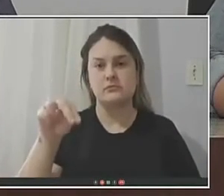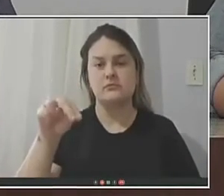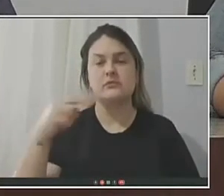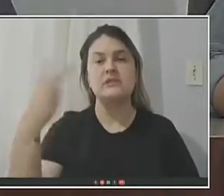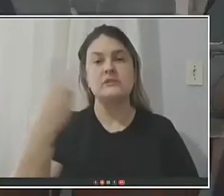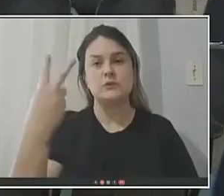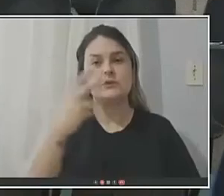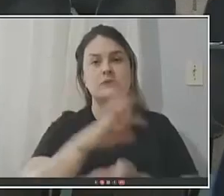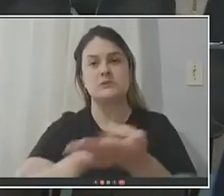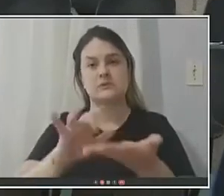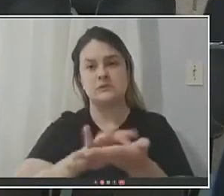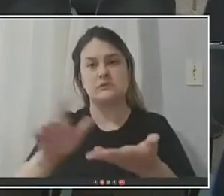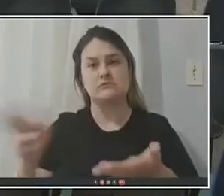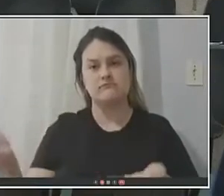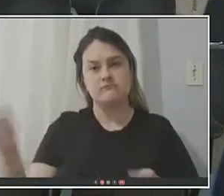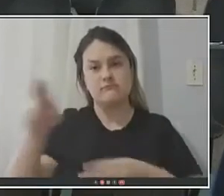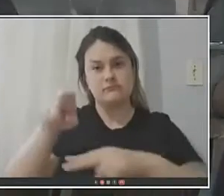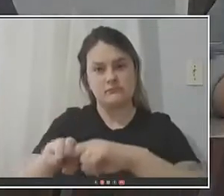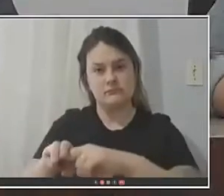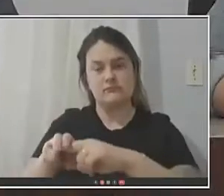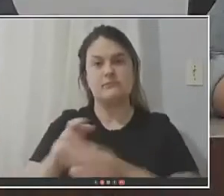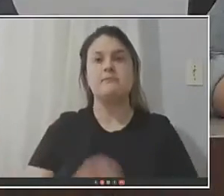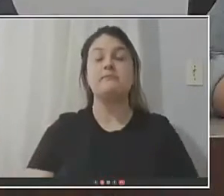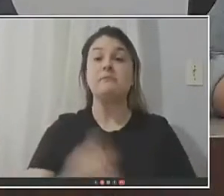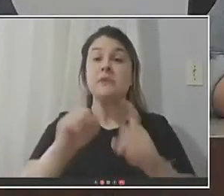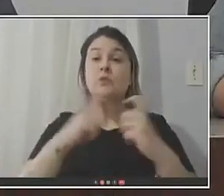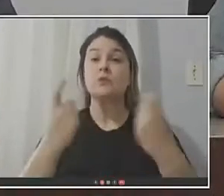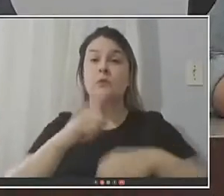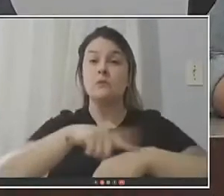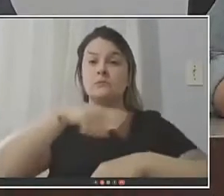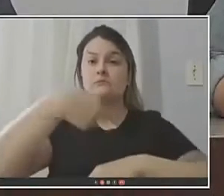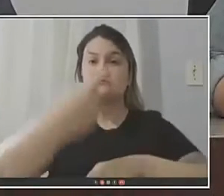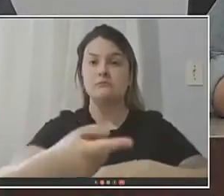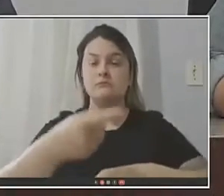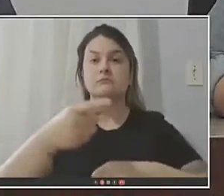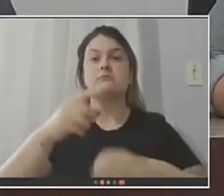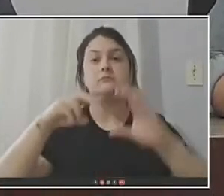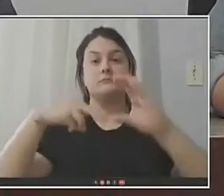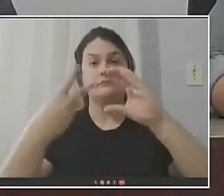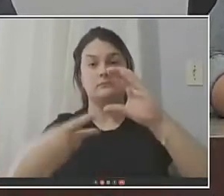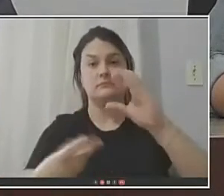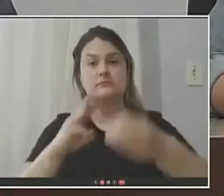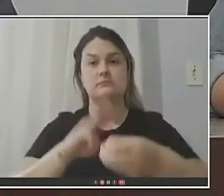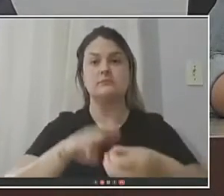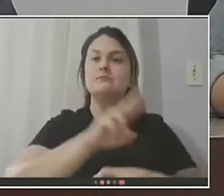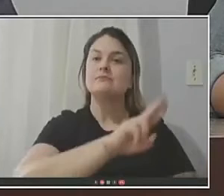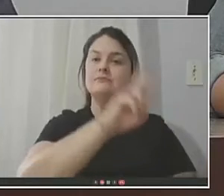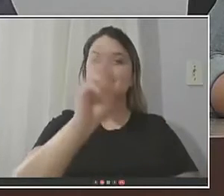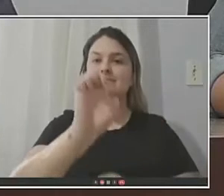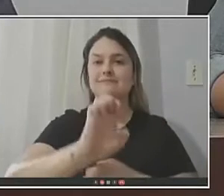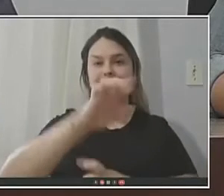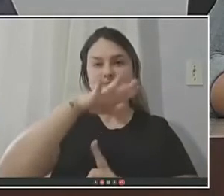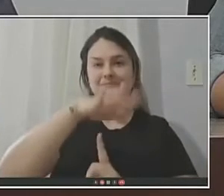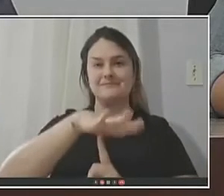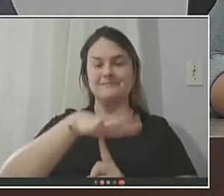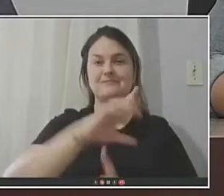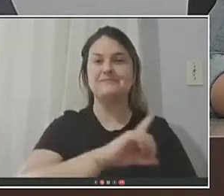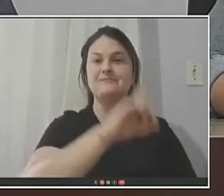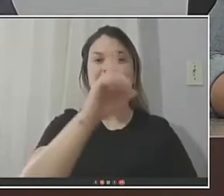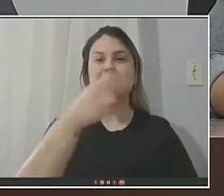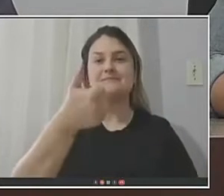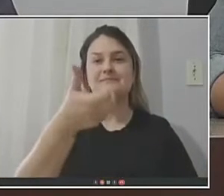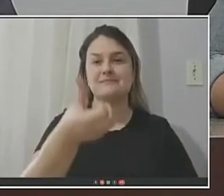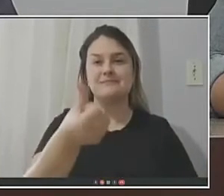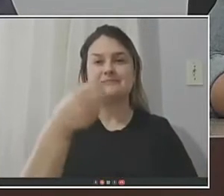secretário ad hoc. Reunião extraordinária da Câmara Municipal de União da Vitória, Estado do Paraná, dia 16 de